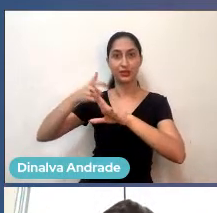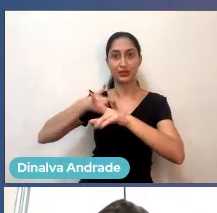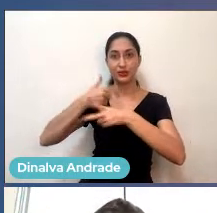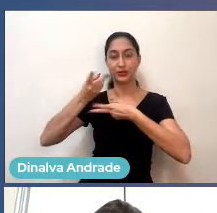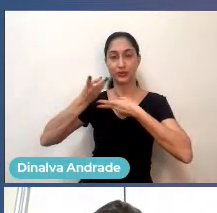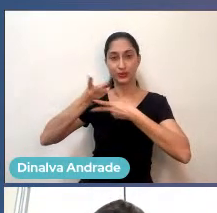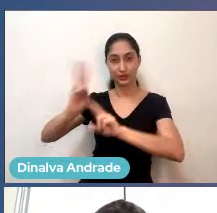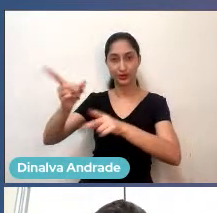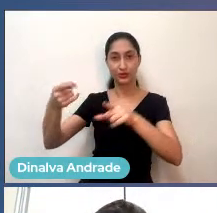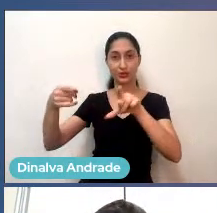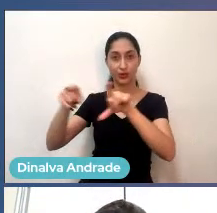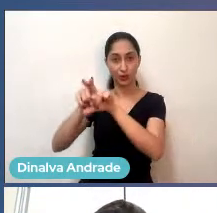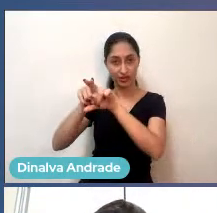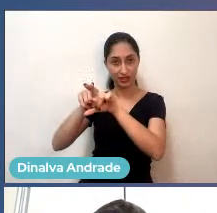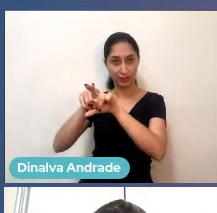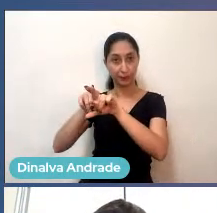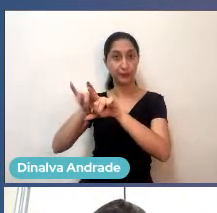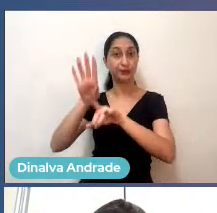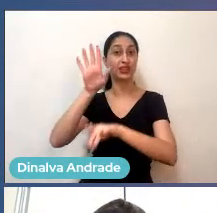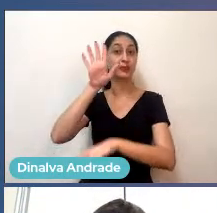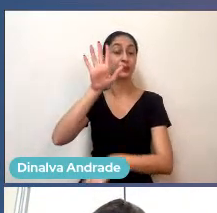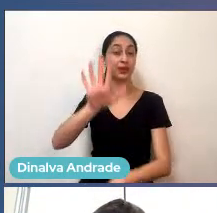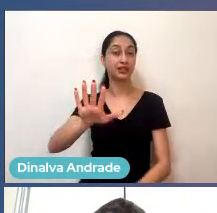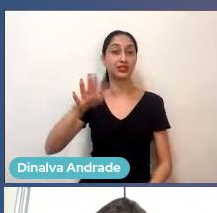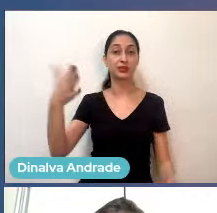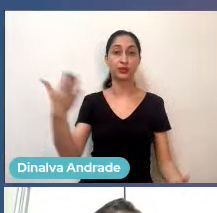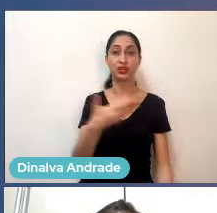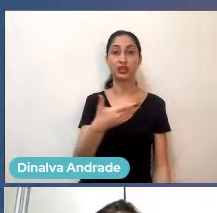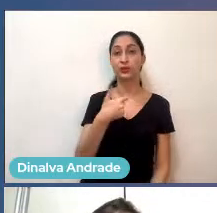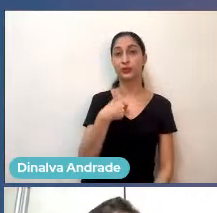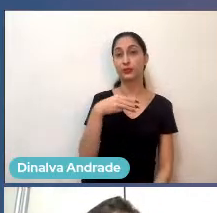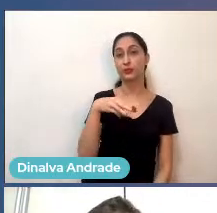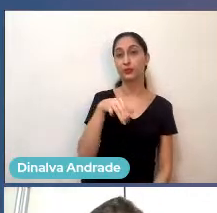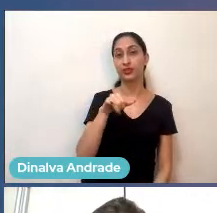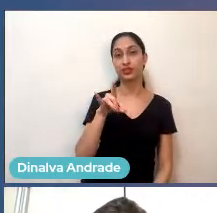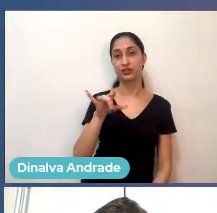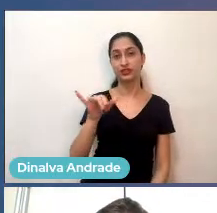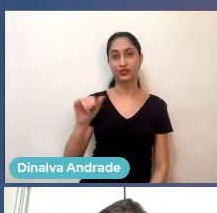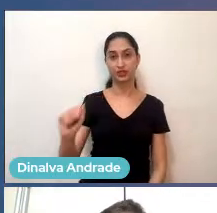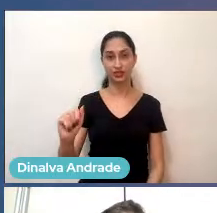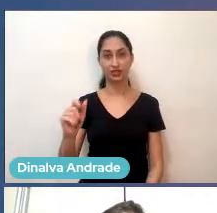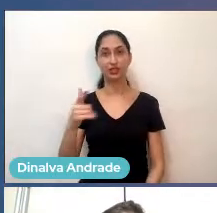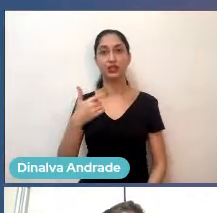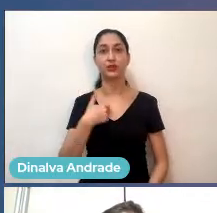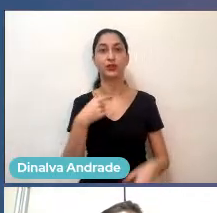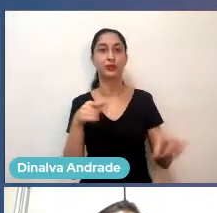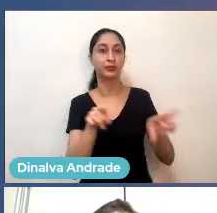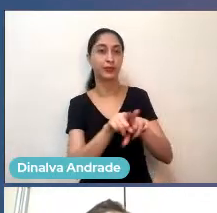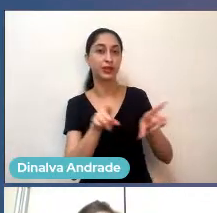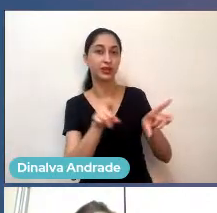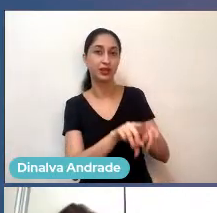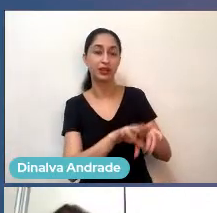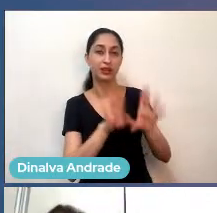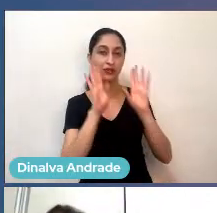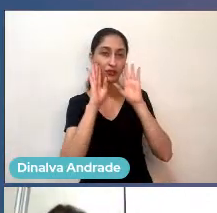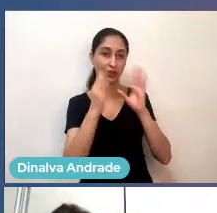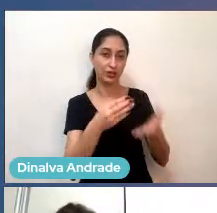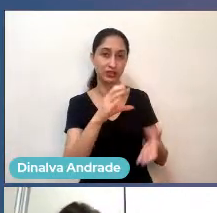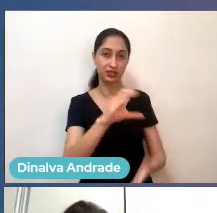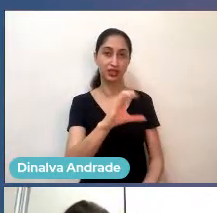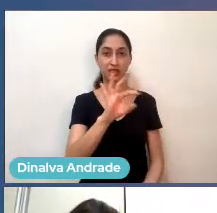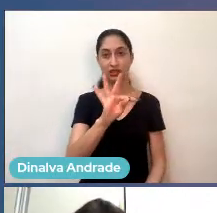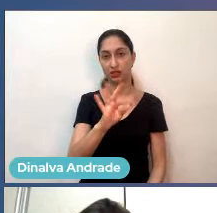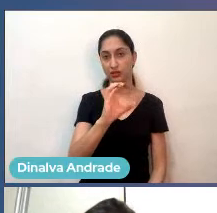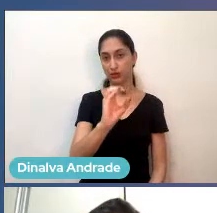sócia, mas agora eu estou lá como CTO da Mundo do Meu Mundo, que eu virei conselheira, tá,